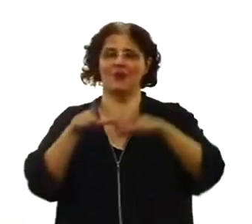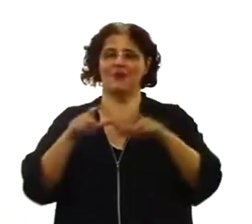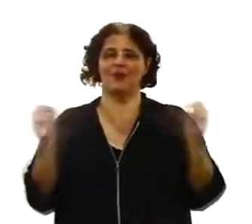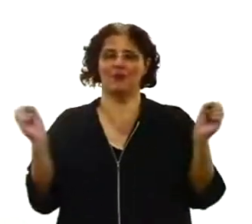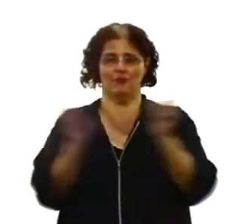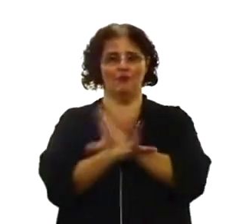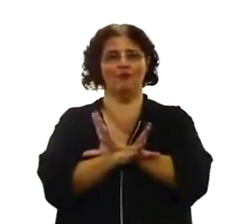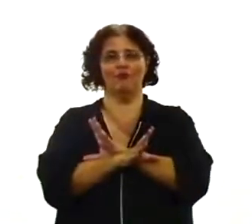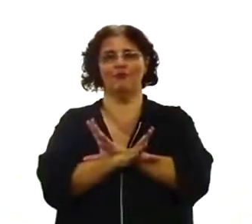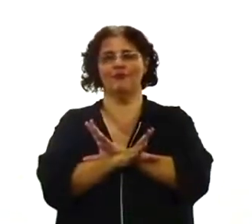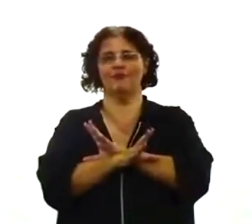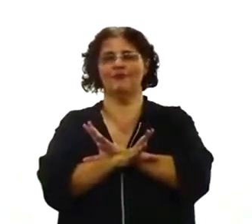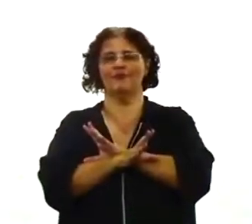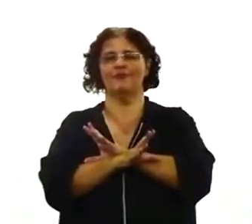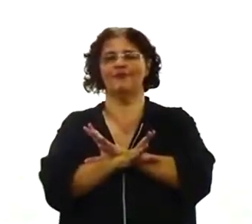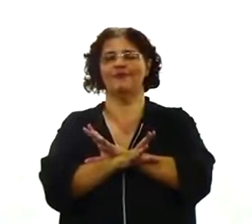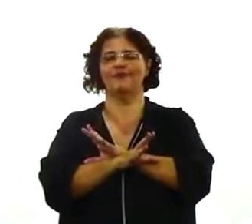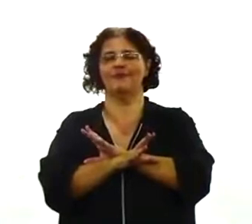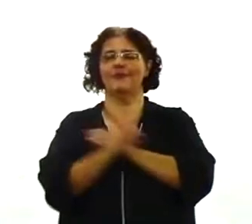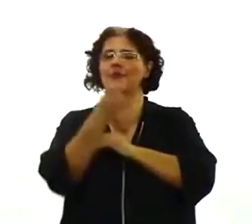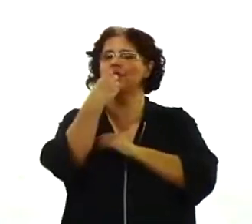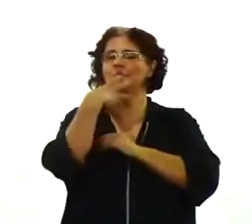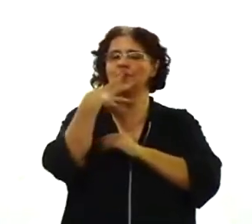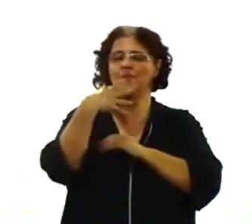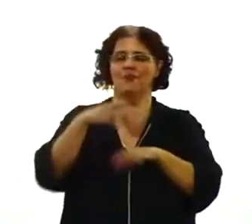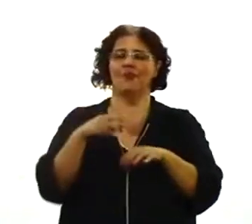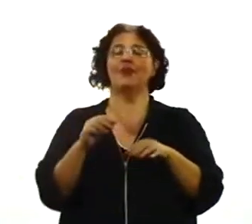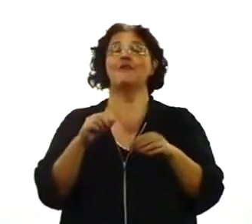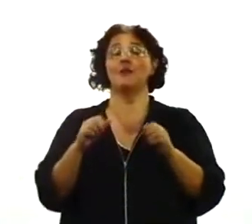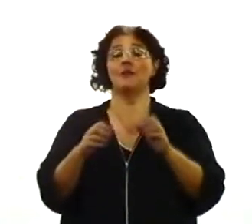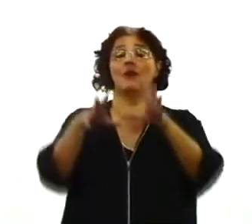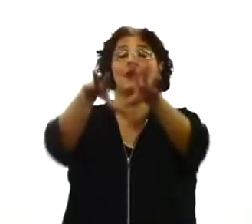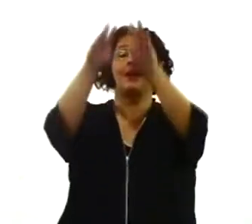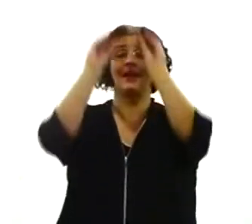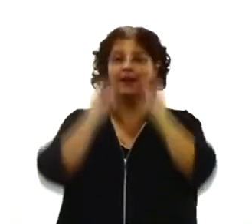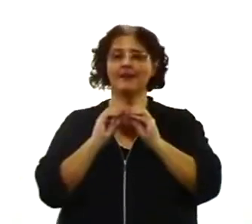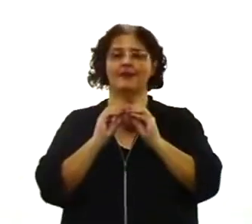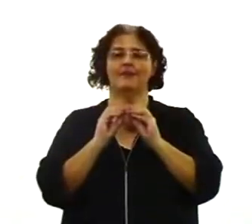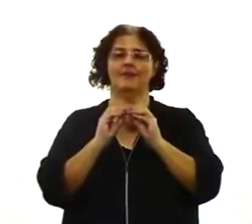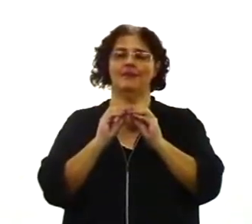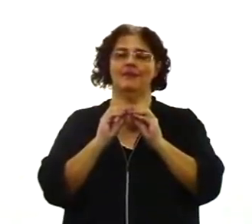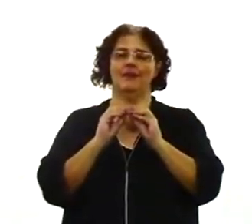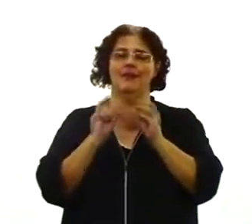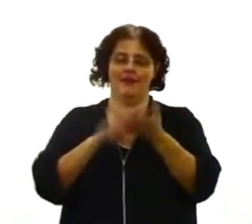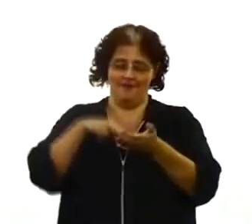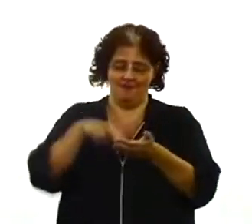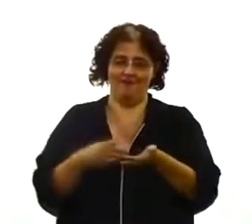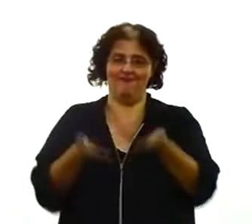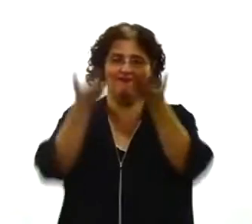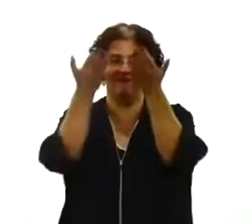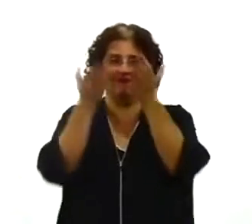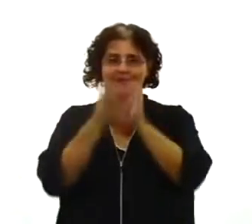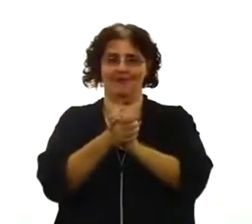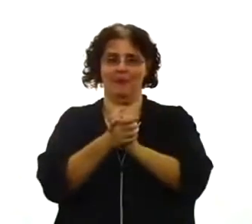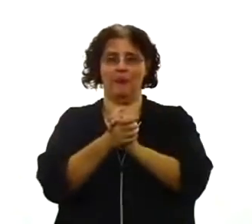benefício da ressurreição. Meus irmãos, Cristo é o cabeça dos